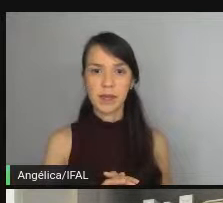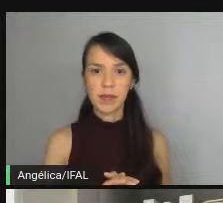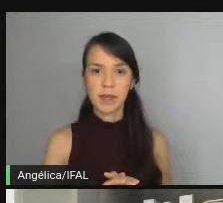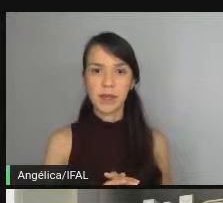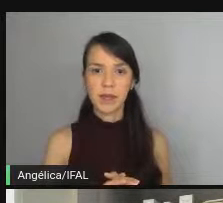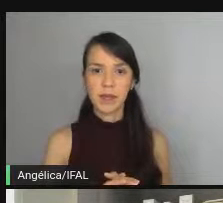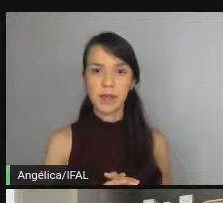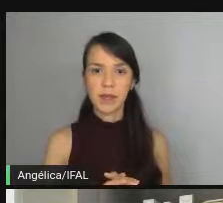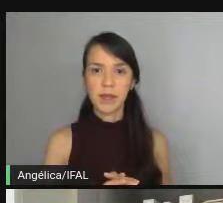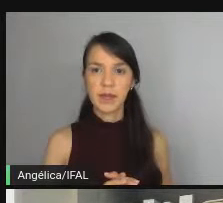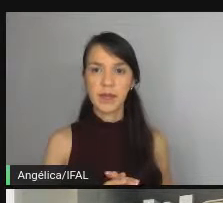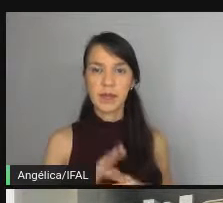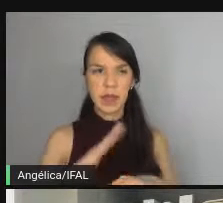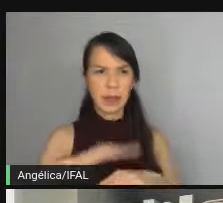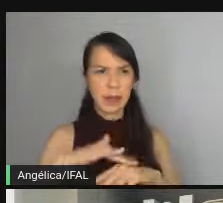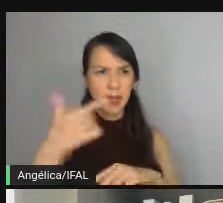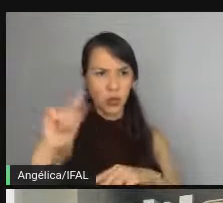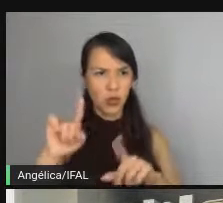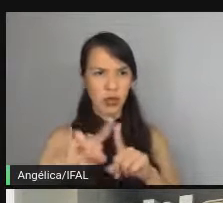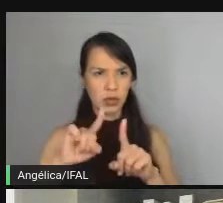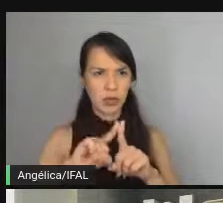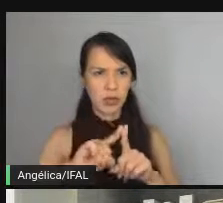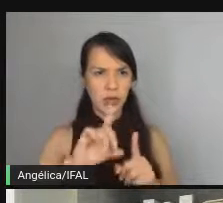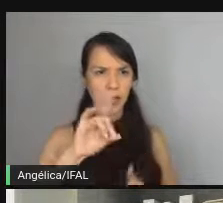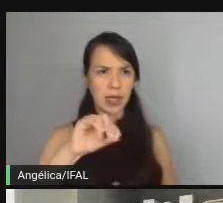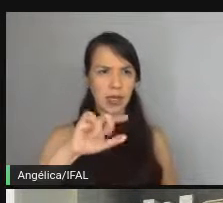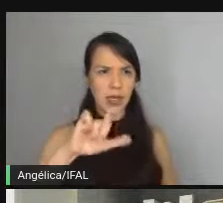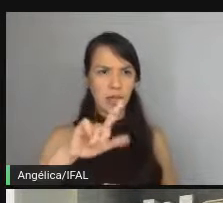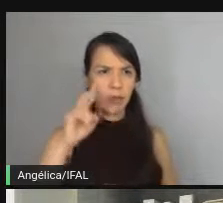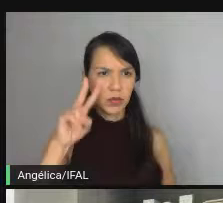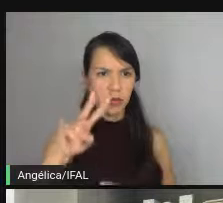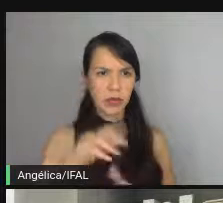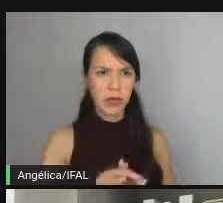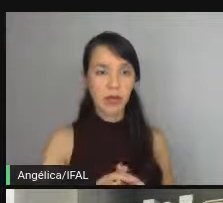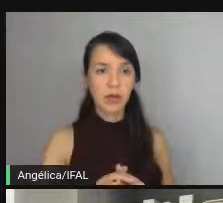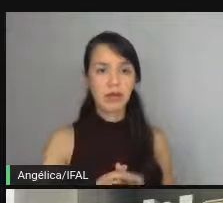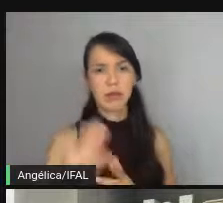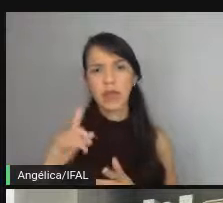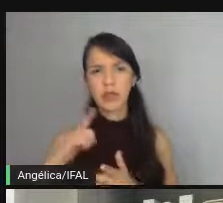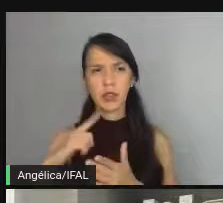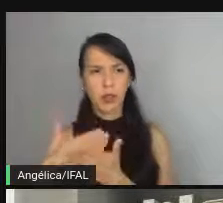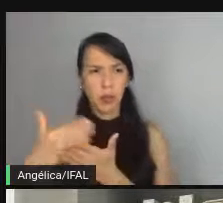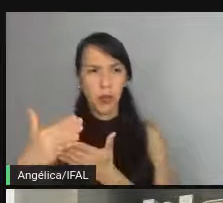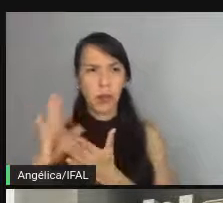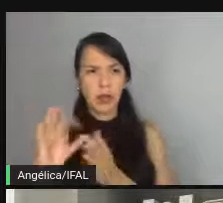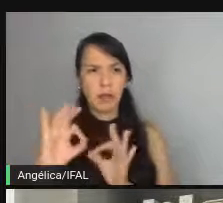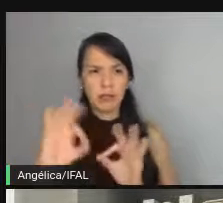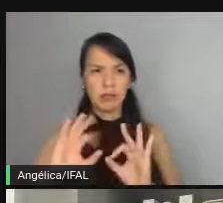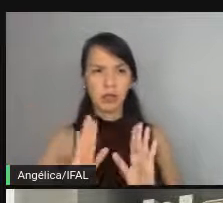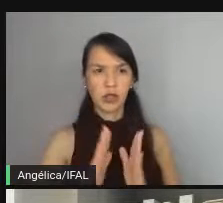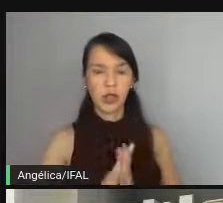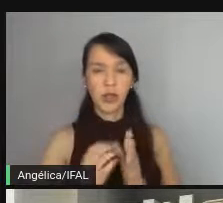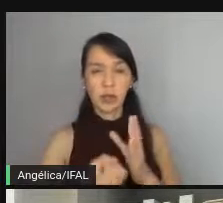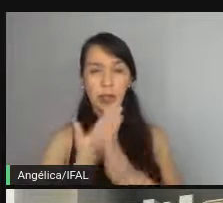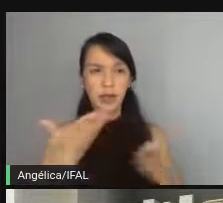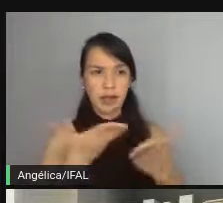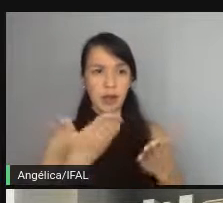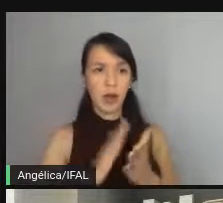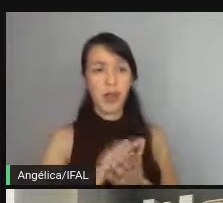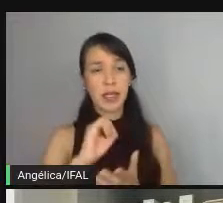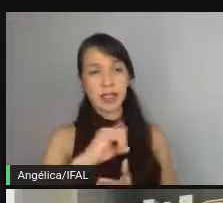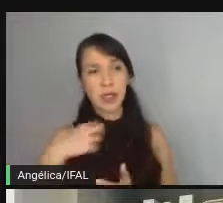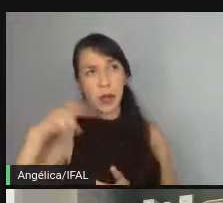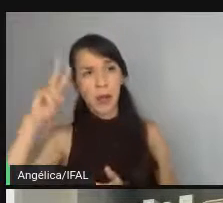elementos. Tem mais algum outro, Fari, que você vê? Não, acho que a gente já tem um começo aí, já dá, se a medida, como está criando agora, né? Se eu